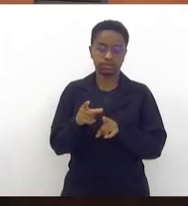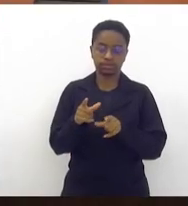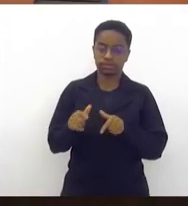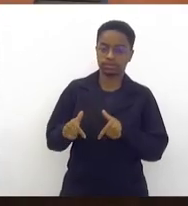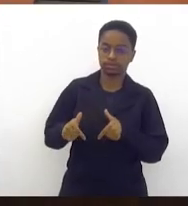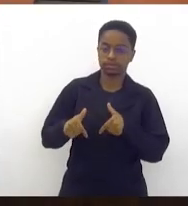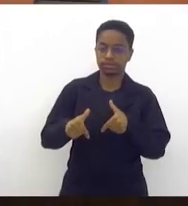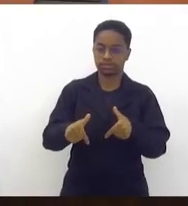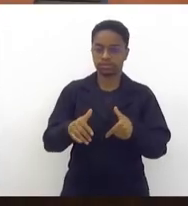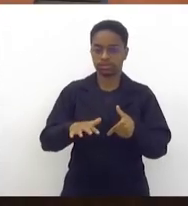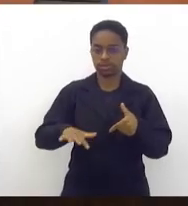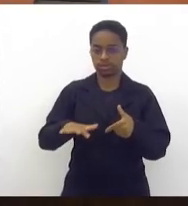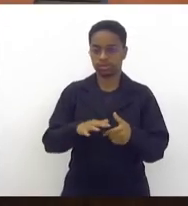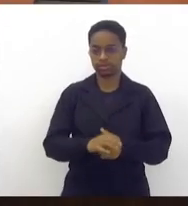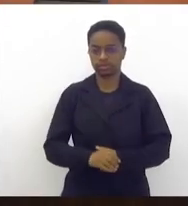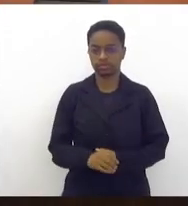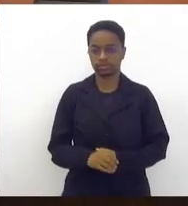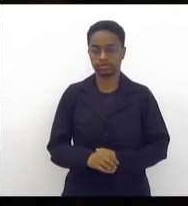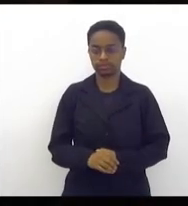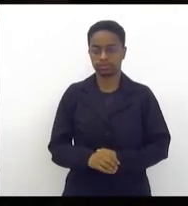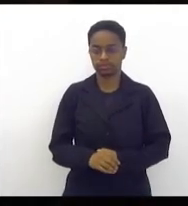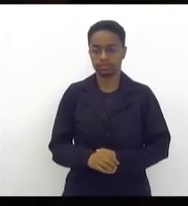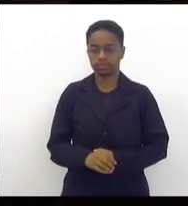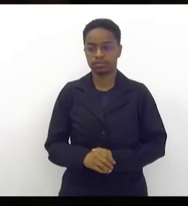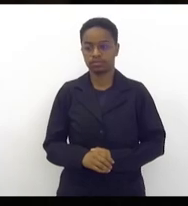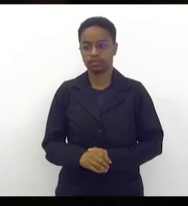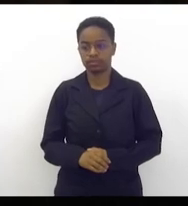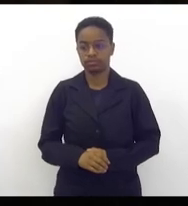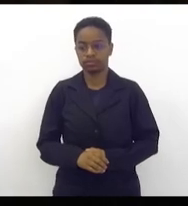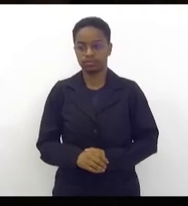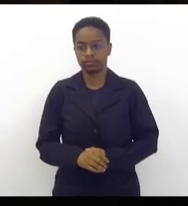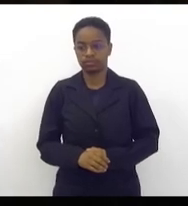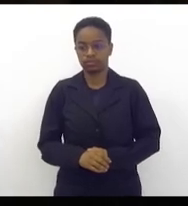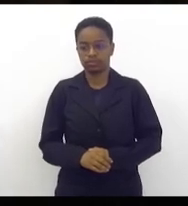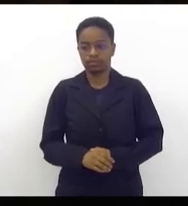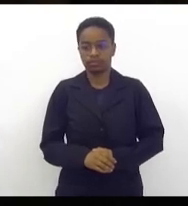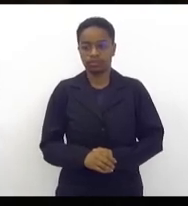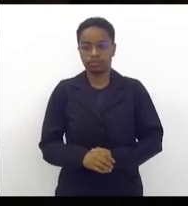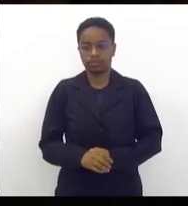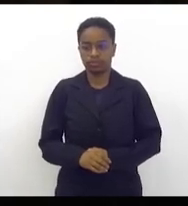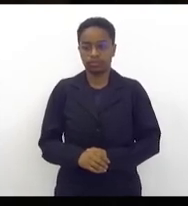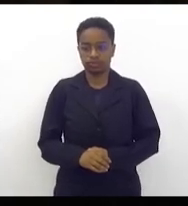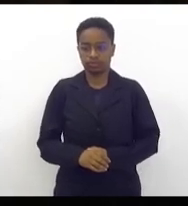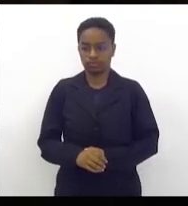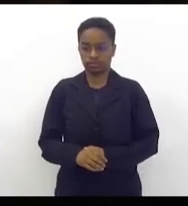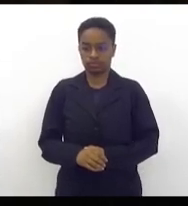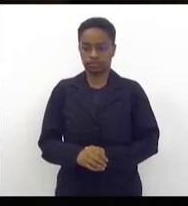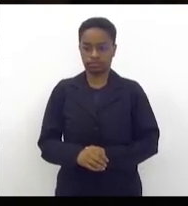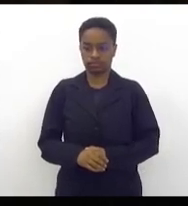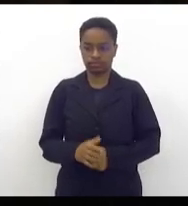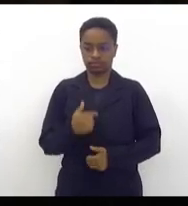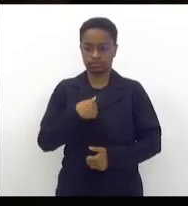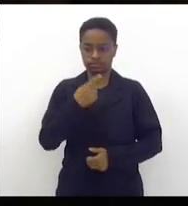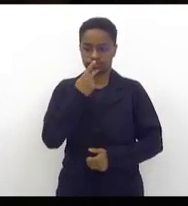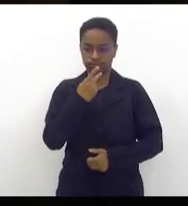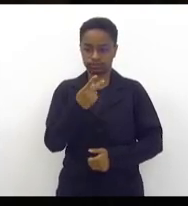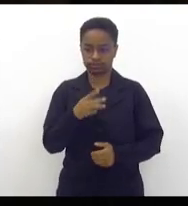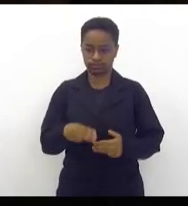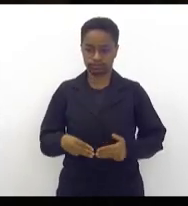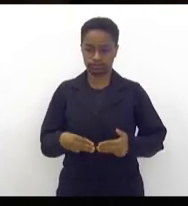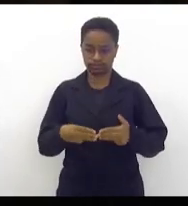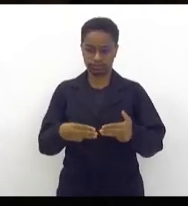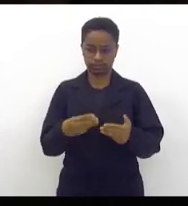envergadura. Eu dizia aqui que o ministro da